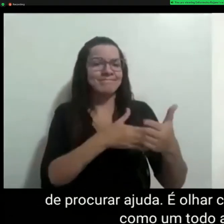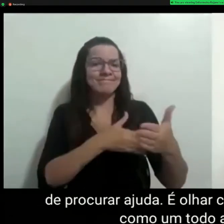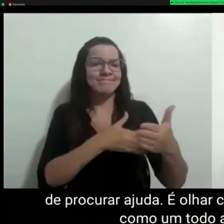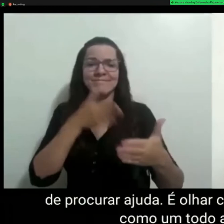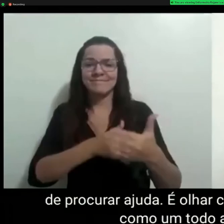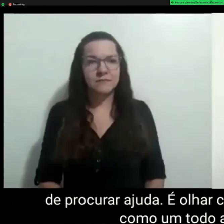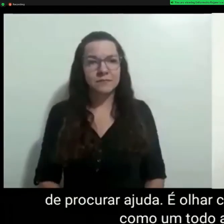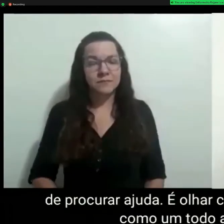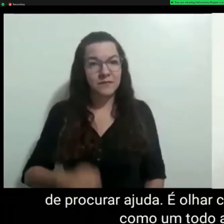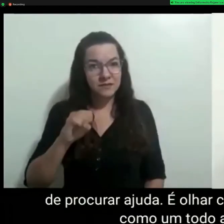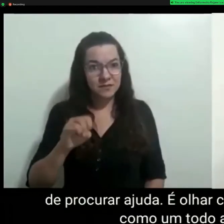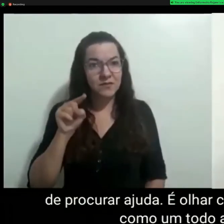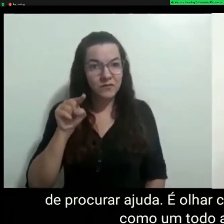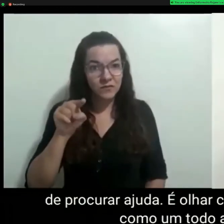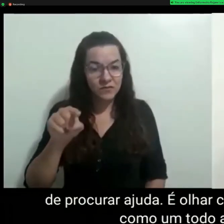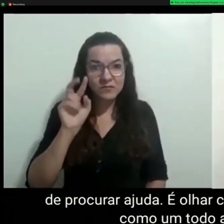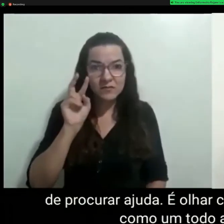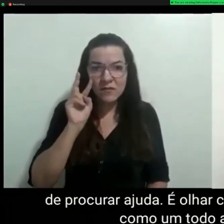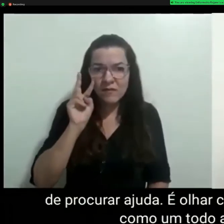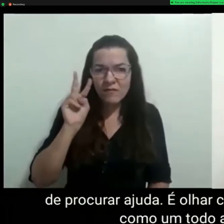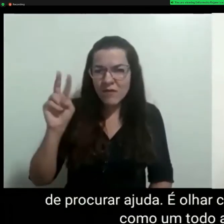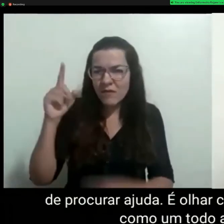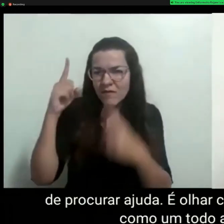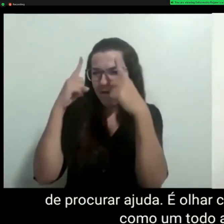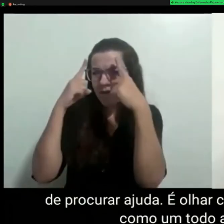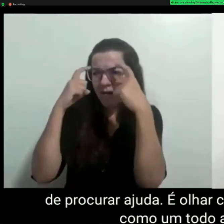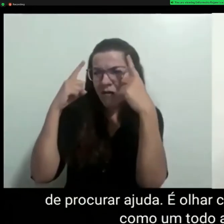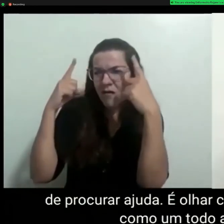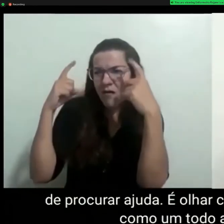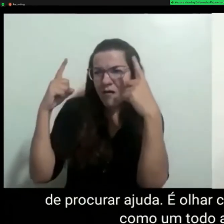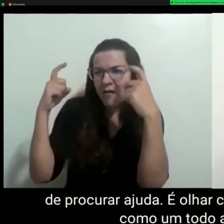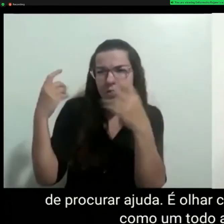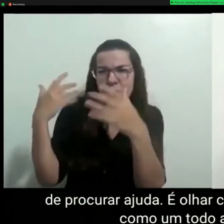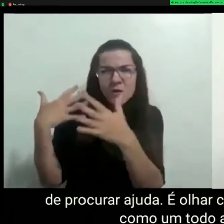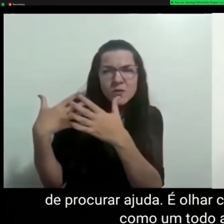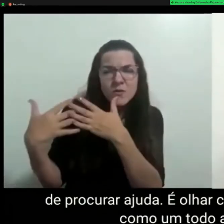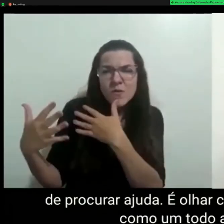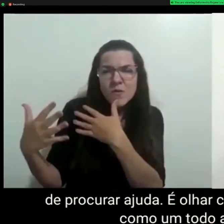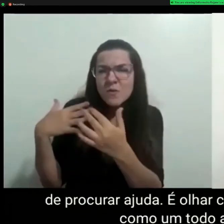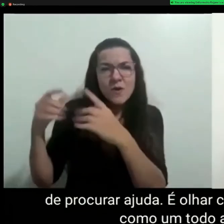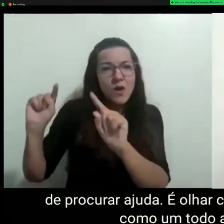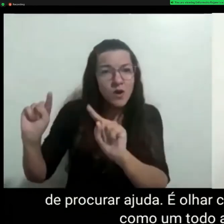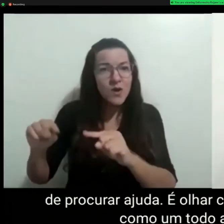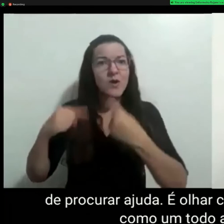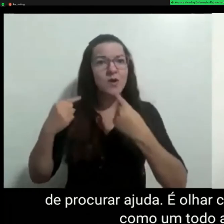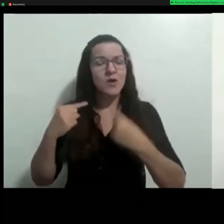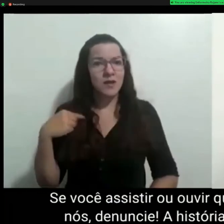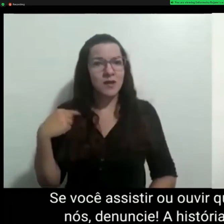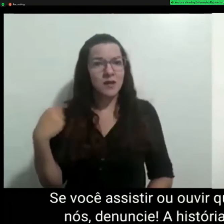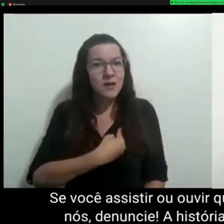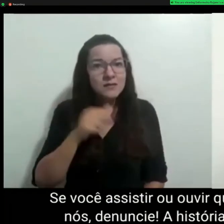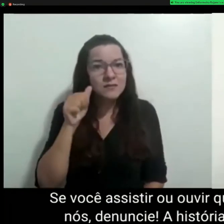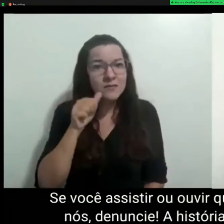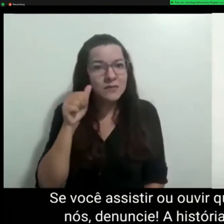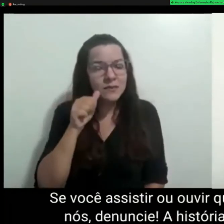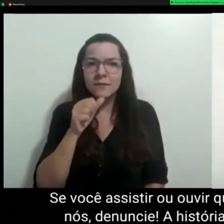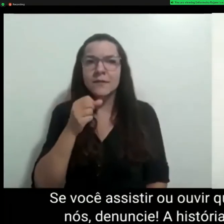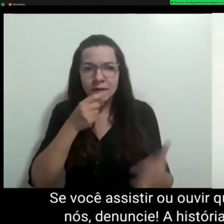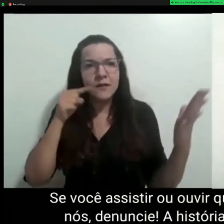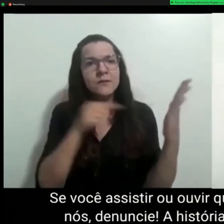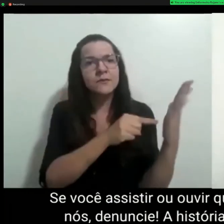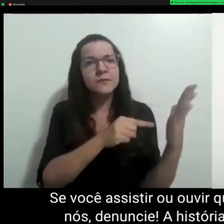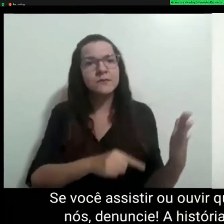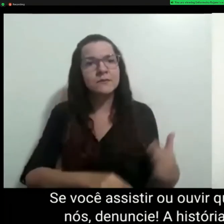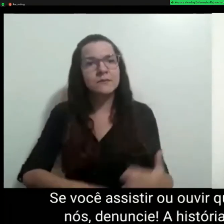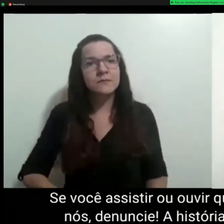capacitista da sociedade como um todo a nos excluir. Se você assistir ou ouvir qualquer violência contra